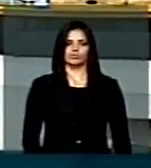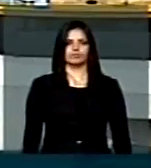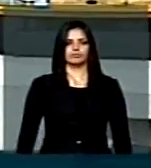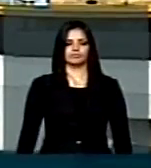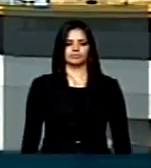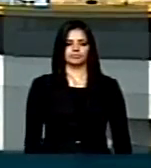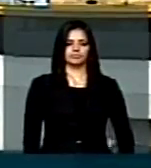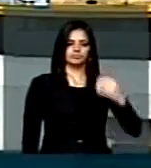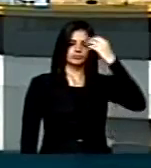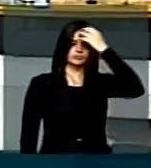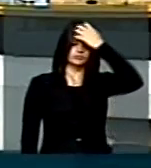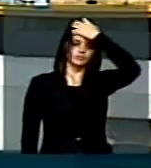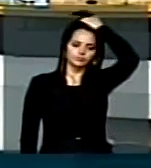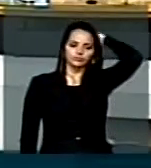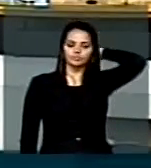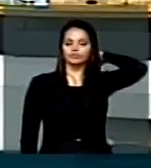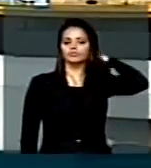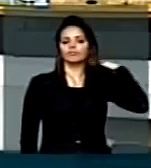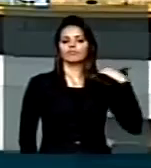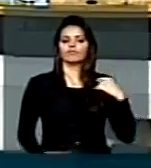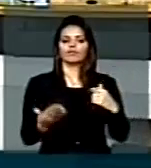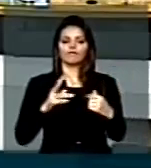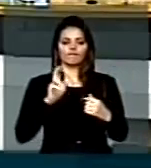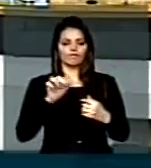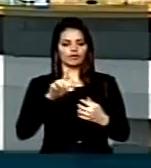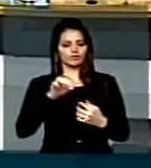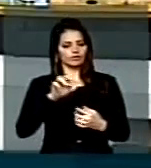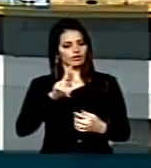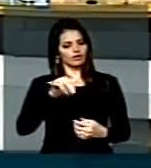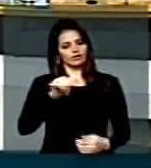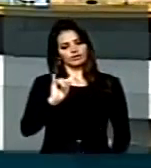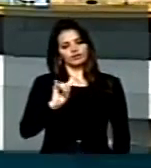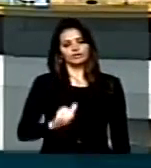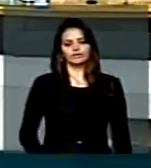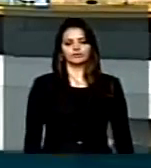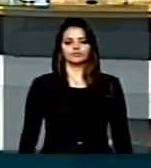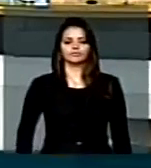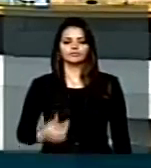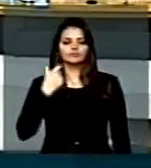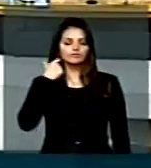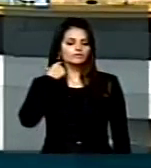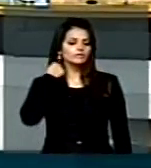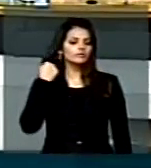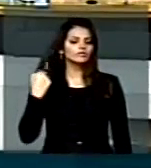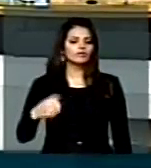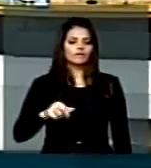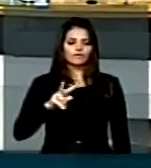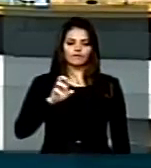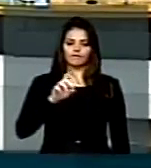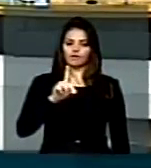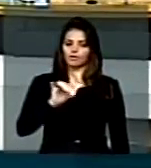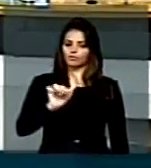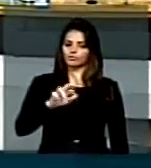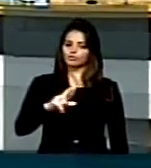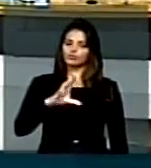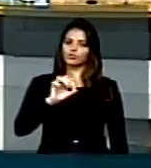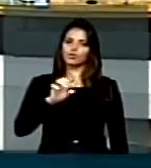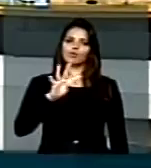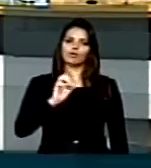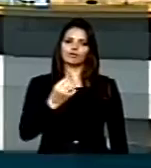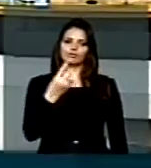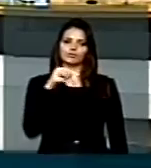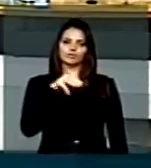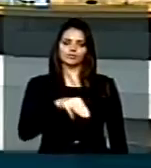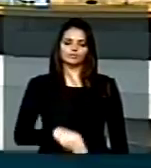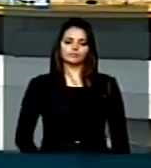ausência, Sua Excelência, Wanderlei Marquises. A Sr. Presidente. Waldir Colato. Por um minuto, Vossa